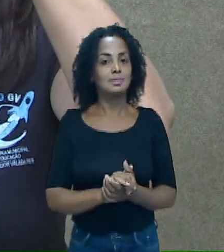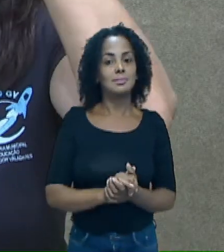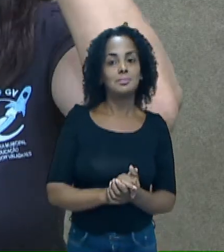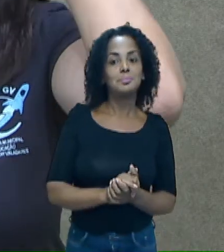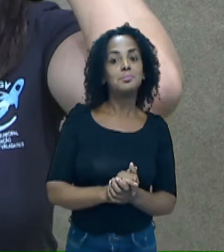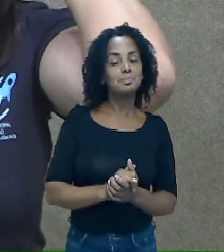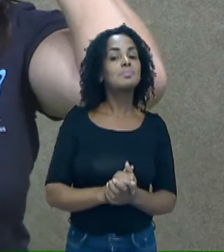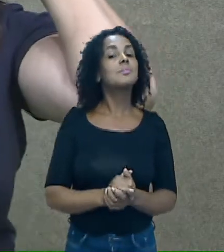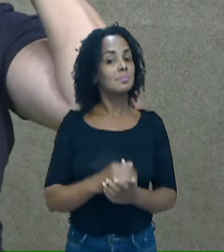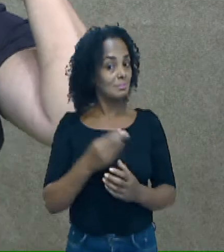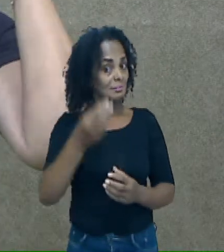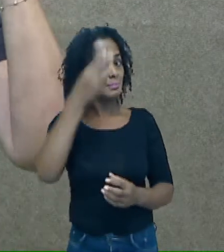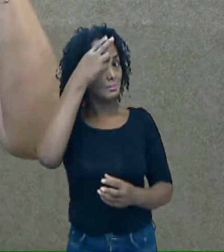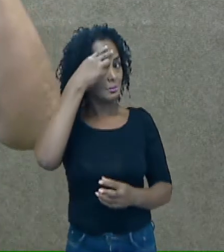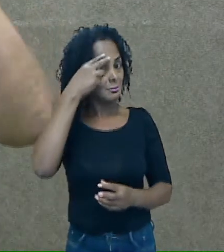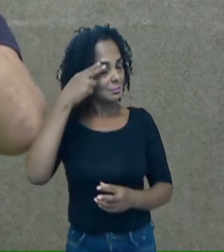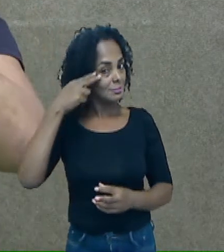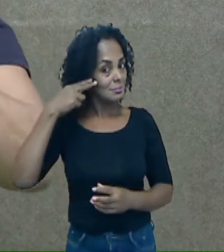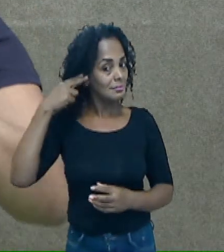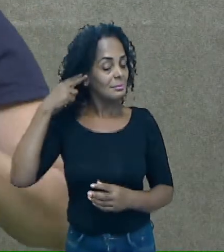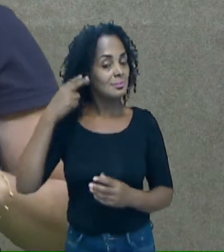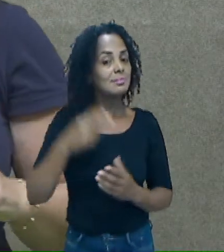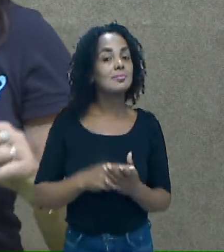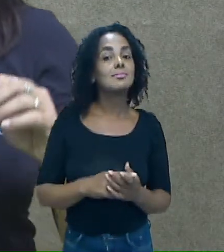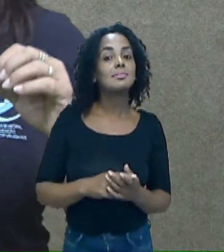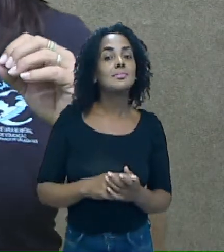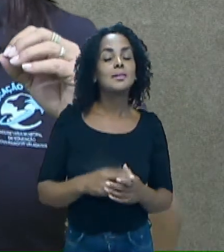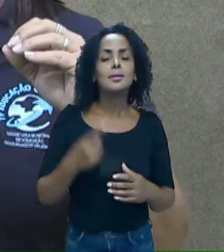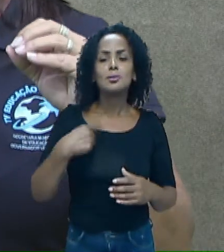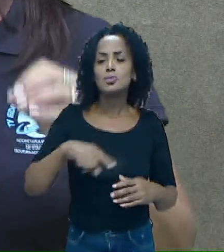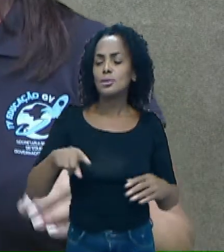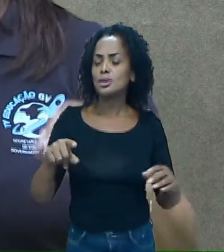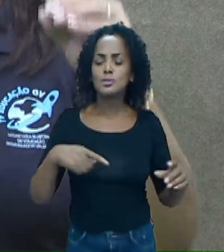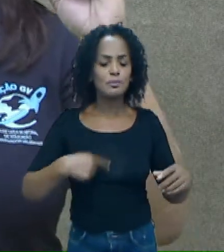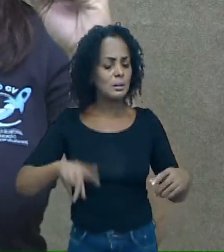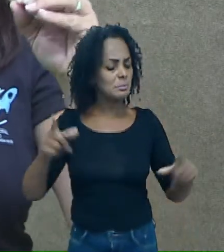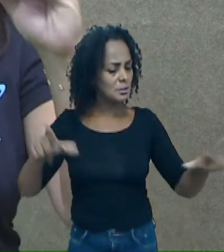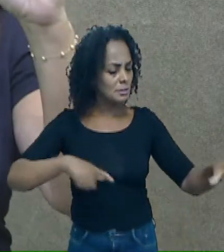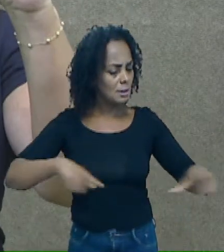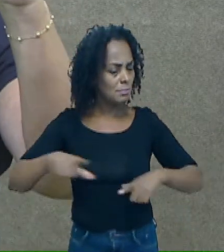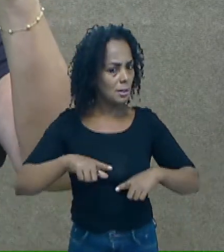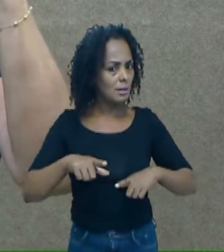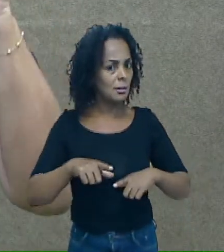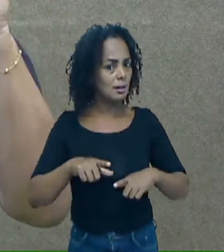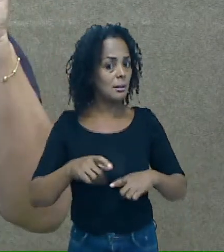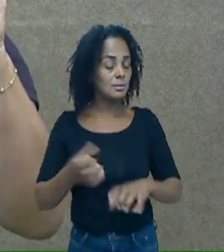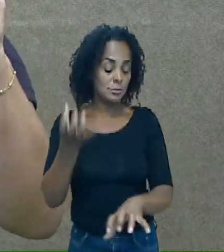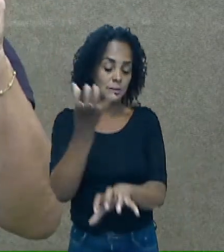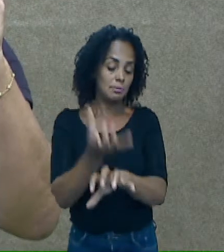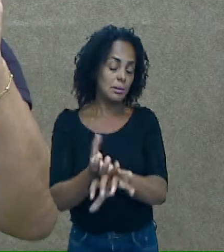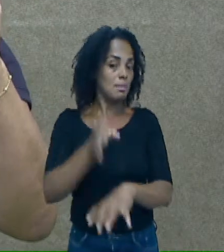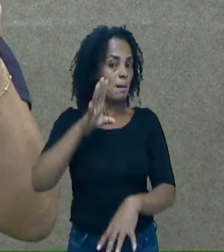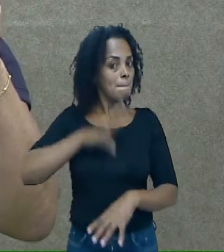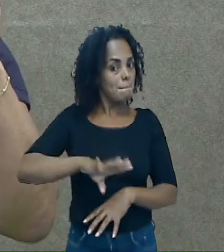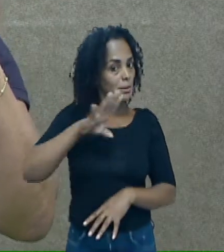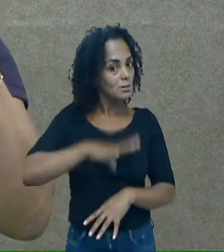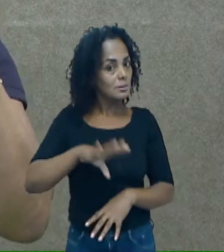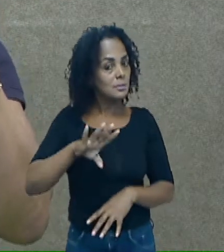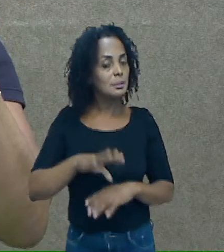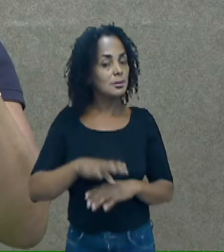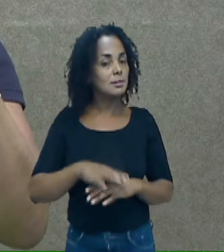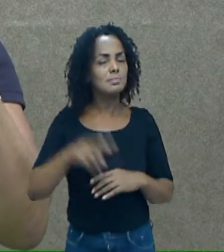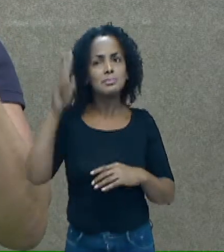Neuzinha, não é isso mesmo? Pois é, nós vamos trabalhar com língua portuguesa, não é isso mesmo?